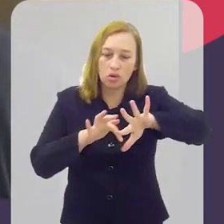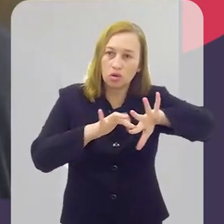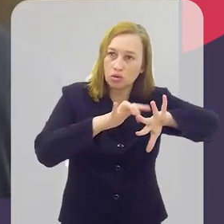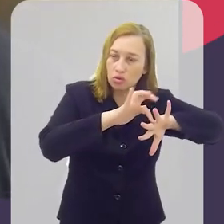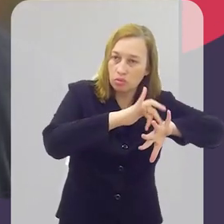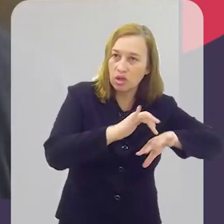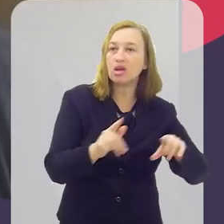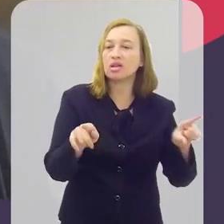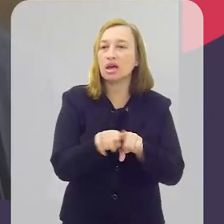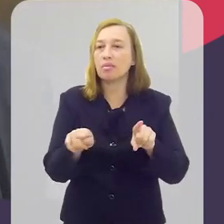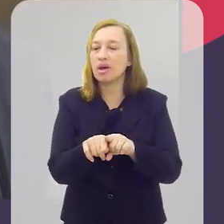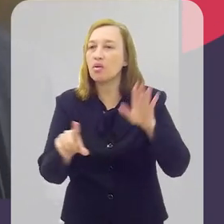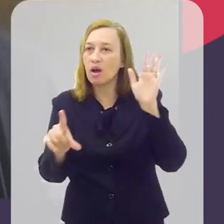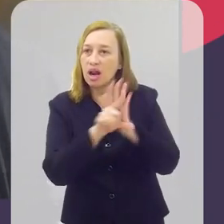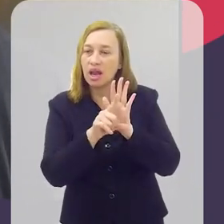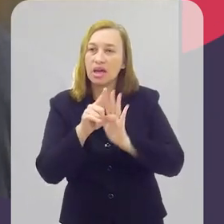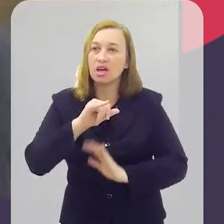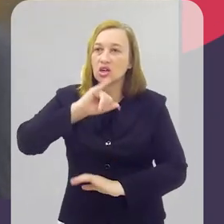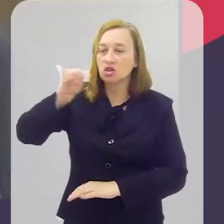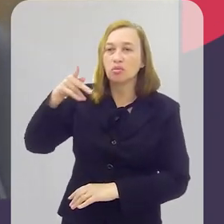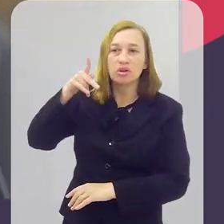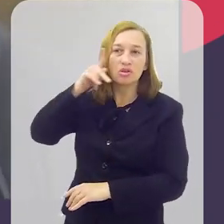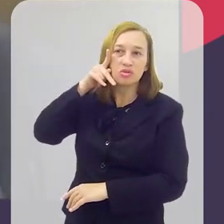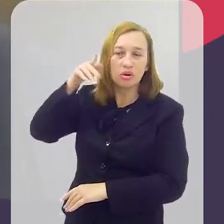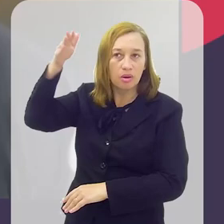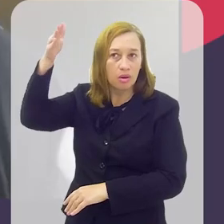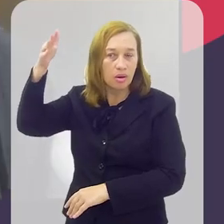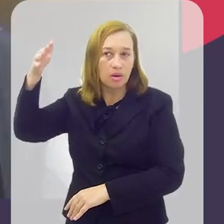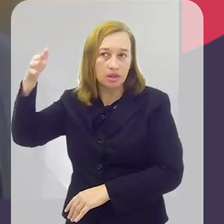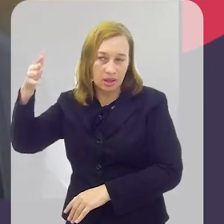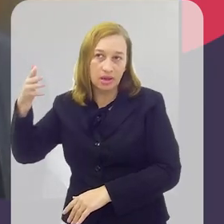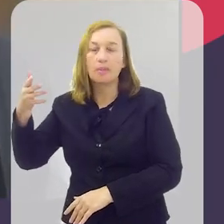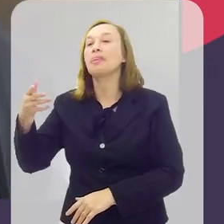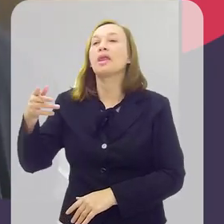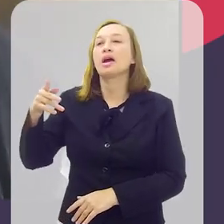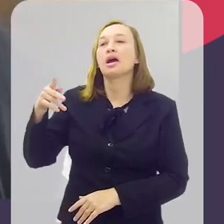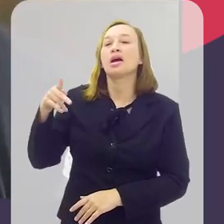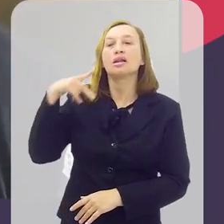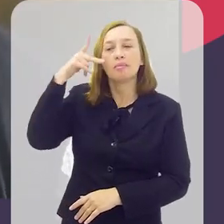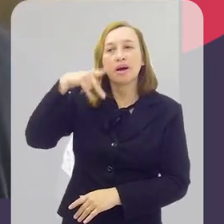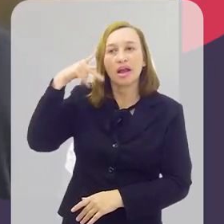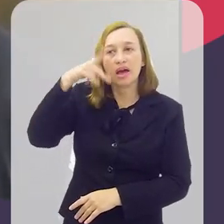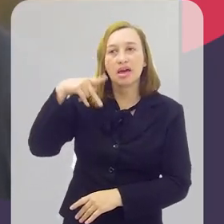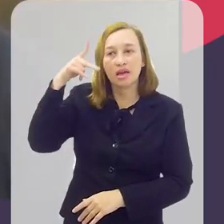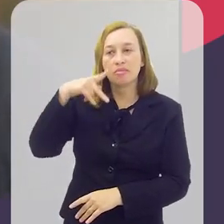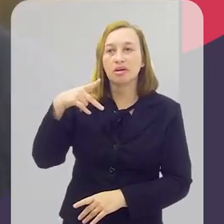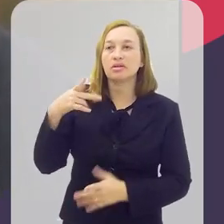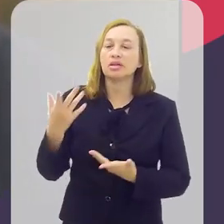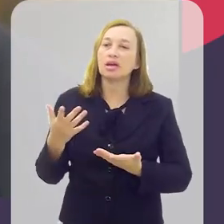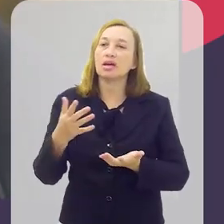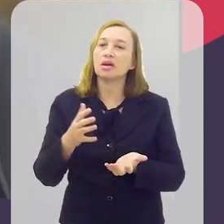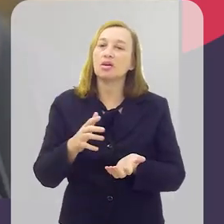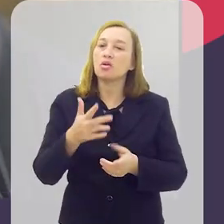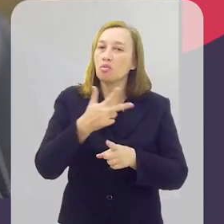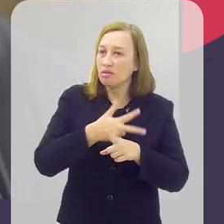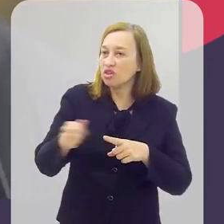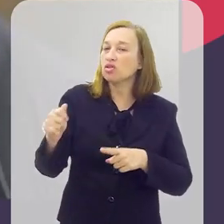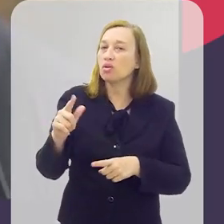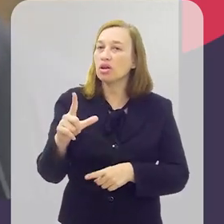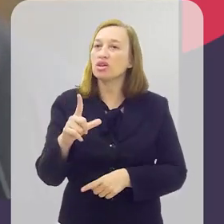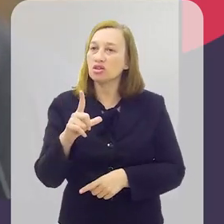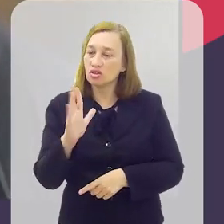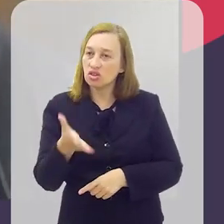Paraíba, obrigando os aplicativos a ter um escritório. Já é uma vitória, de repente dá para levar para os outros estados. E